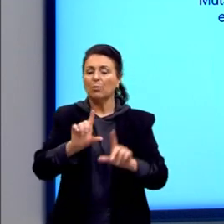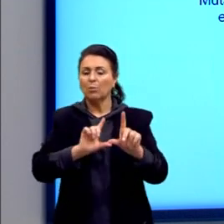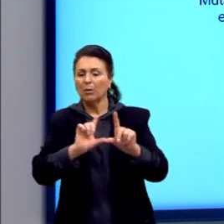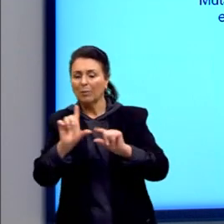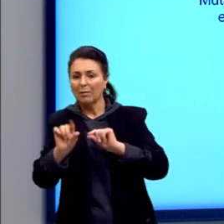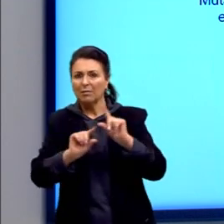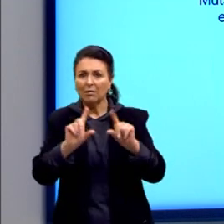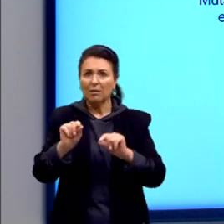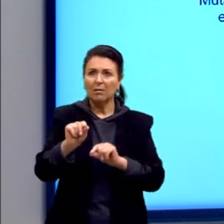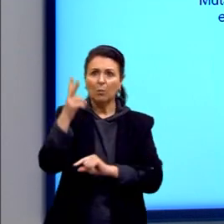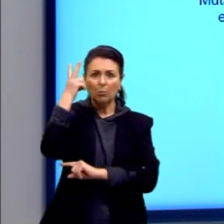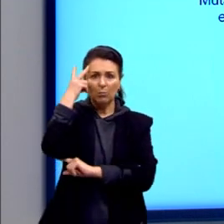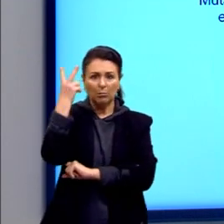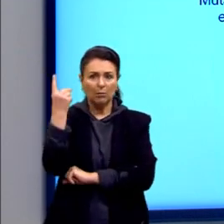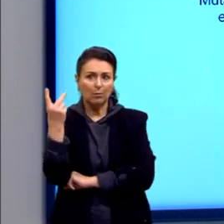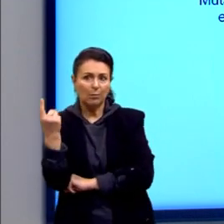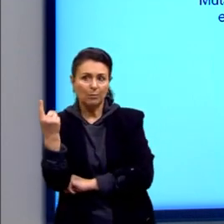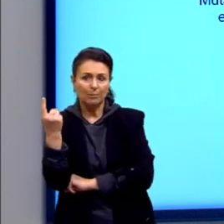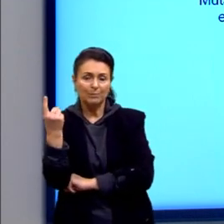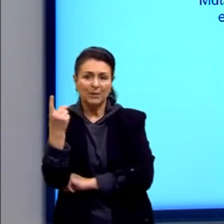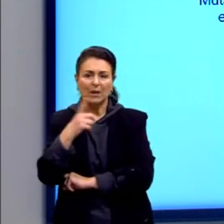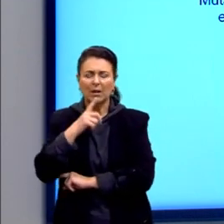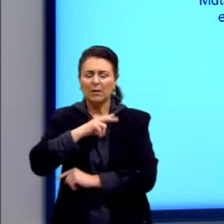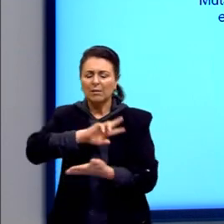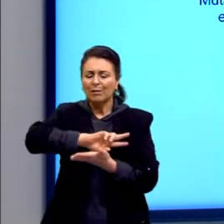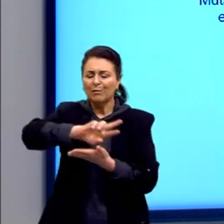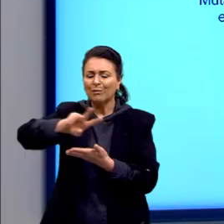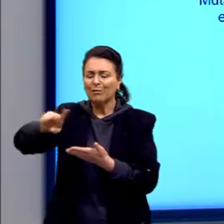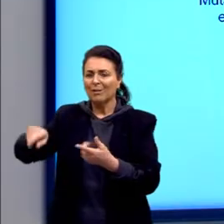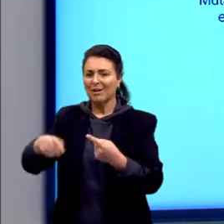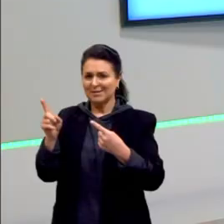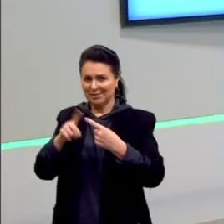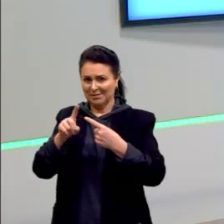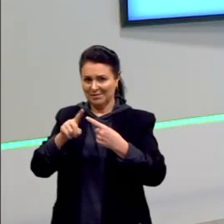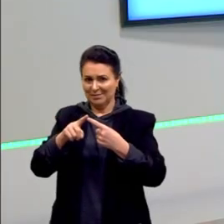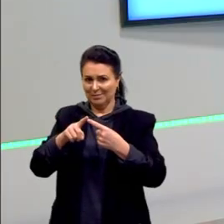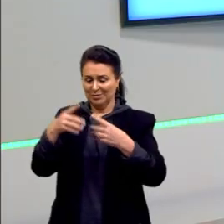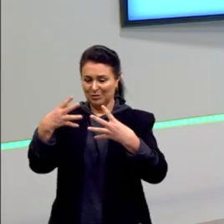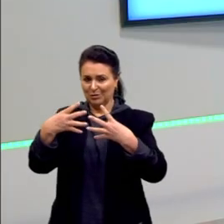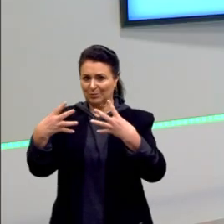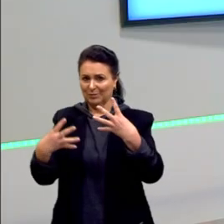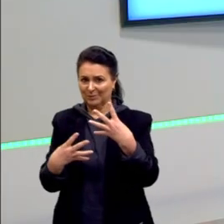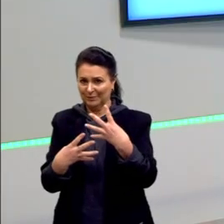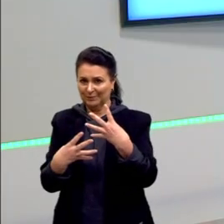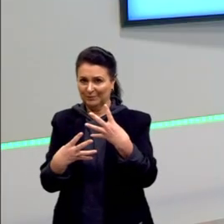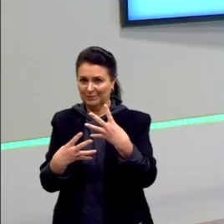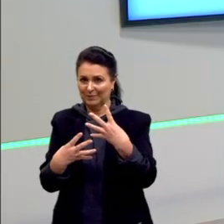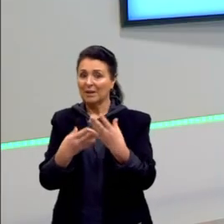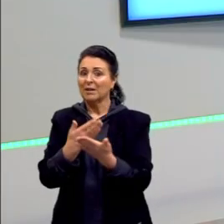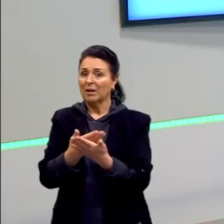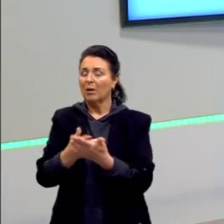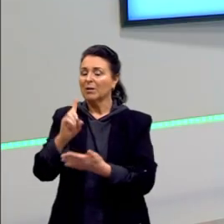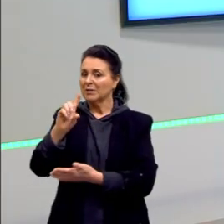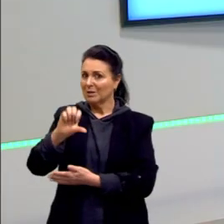natural. E tem vários tipos de mutações, que vocês podem ver, como eu disse, ali na aula 19.